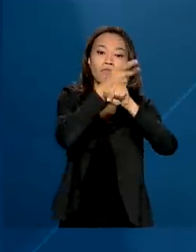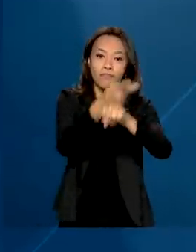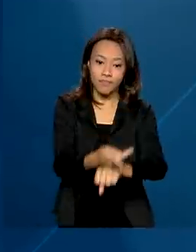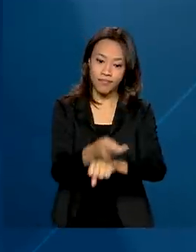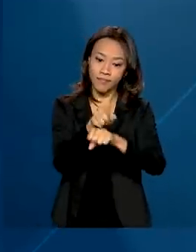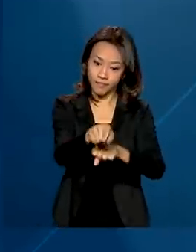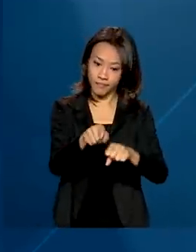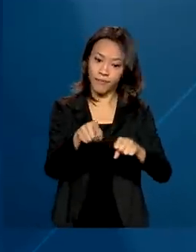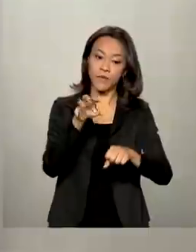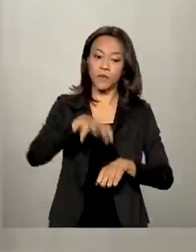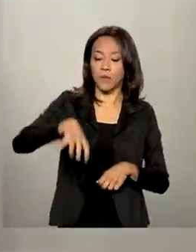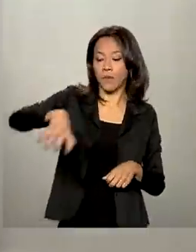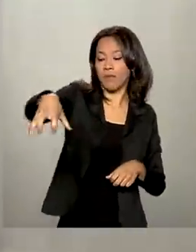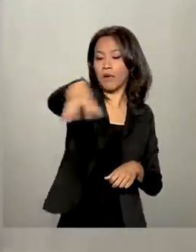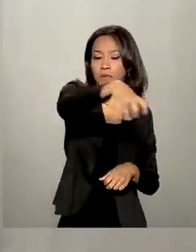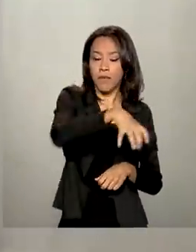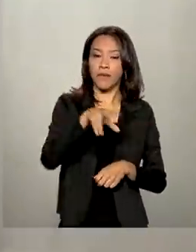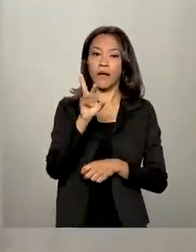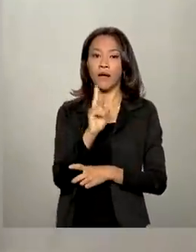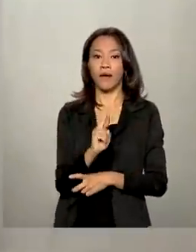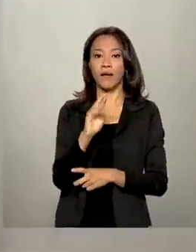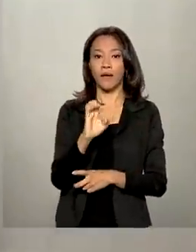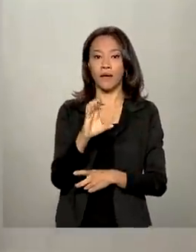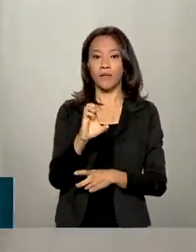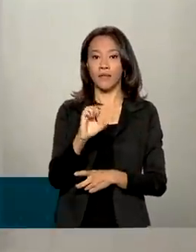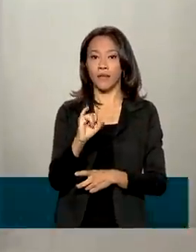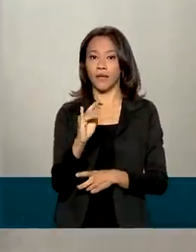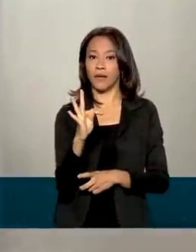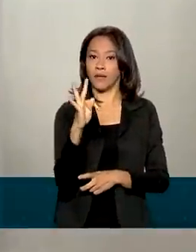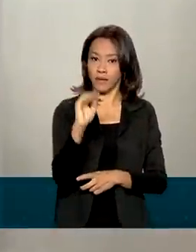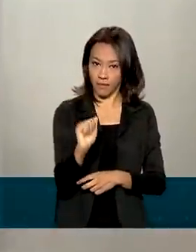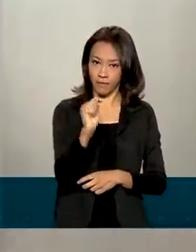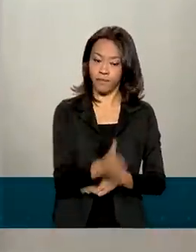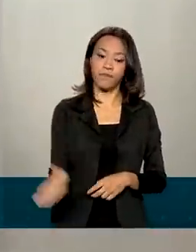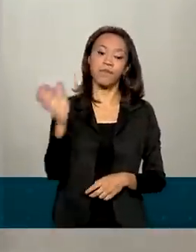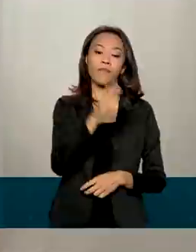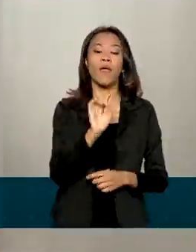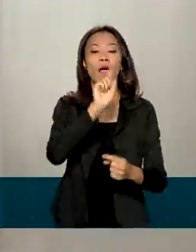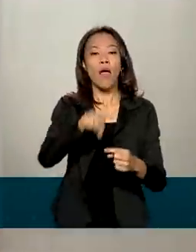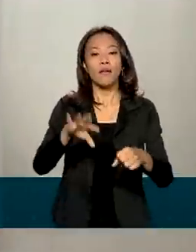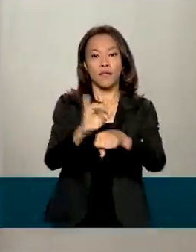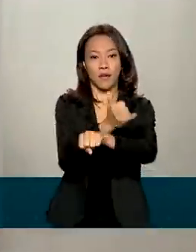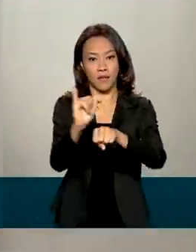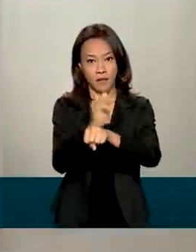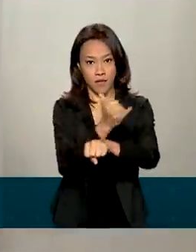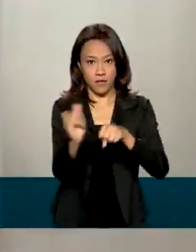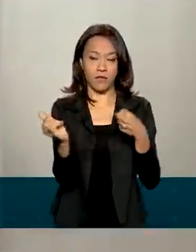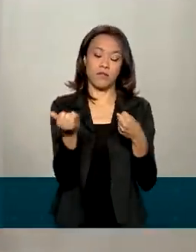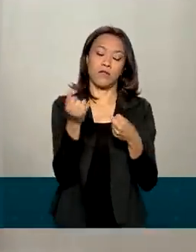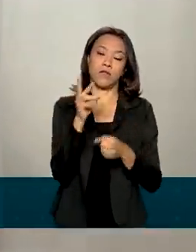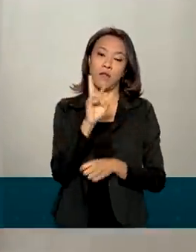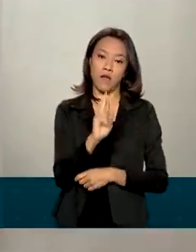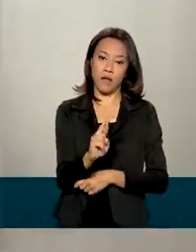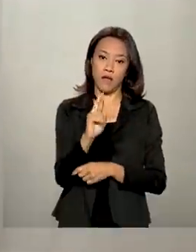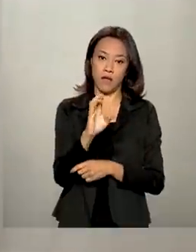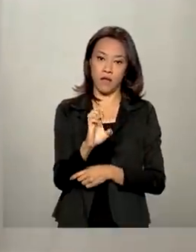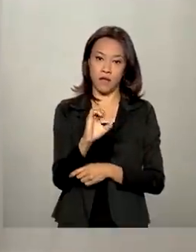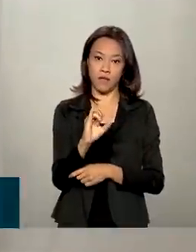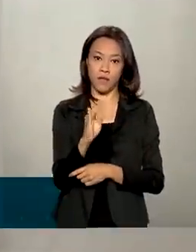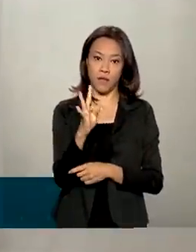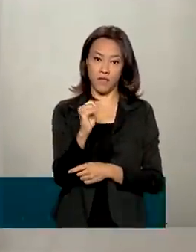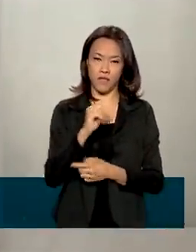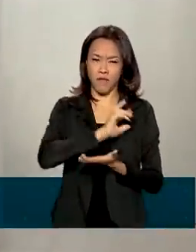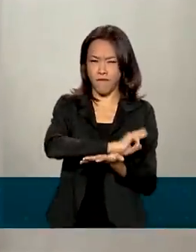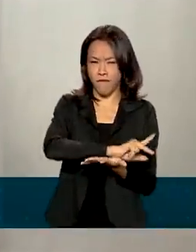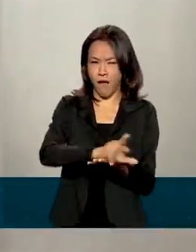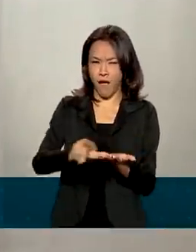unidades da Receita. Essa é uma tentativa da Receita Federal de unificar os diversos aplicativos. Hoje são vários aplicativos que a